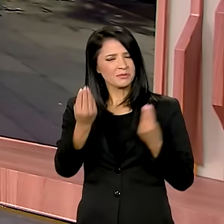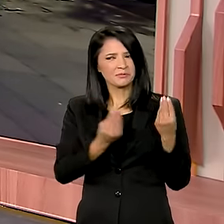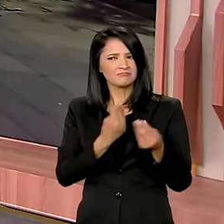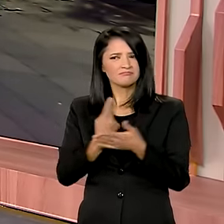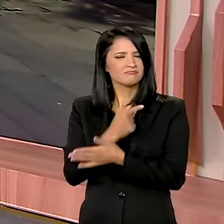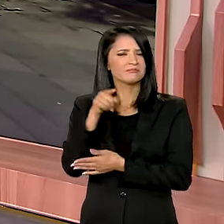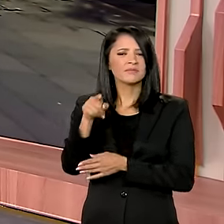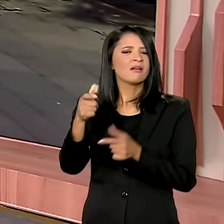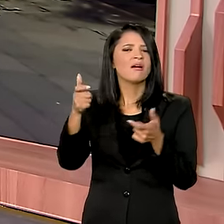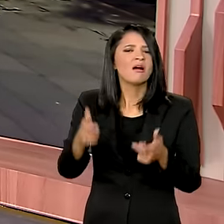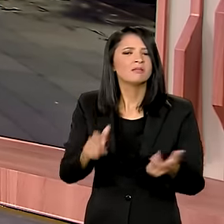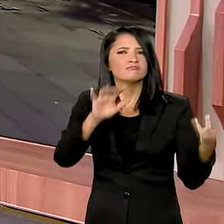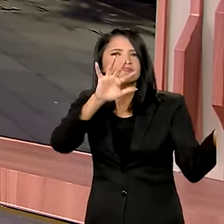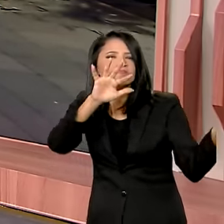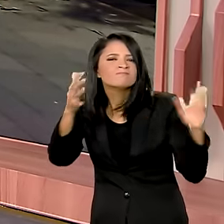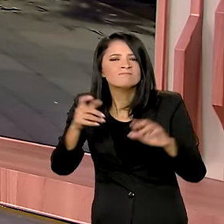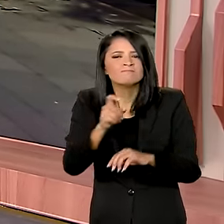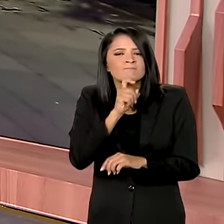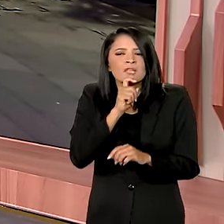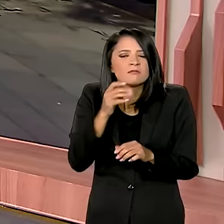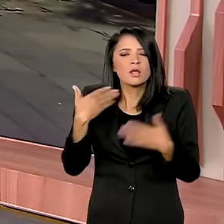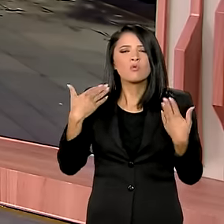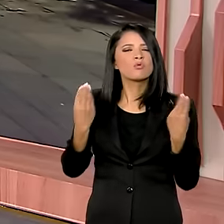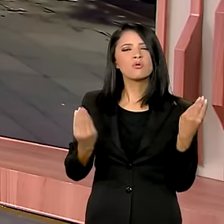situação aí, o clima no Rio Grande do Sul?